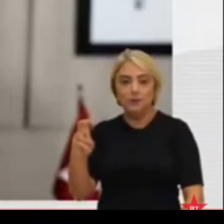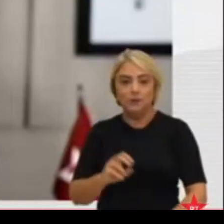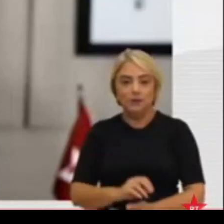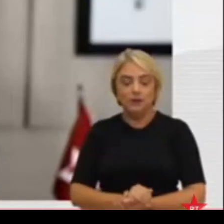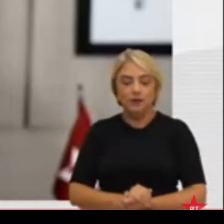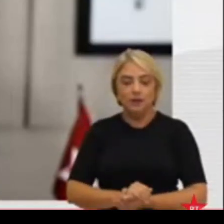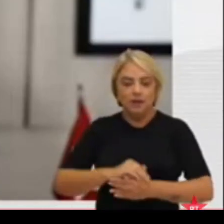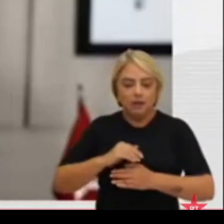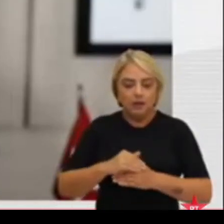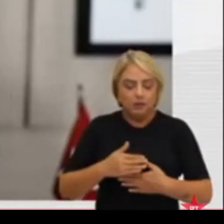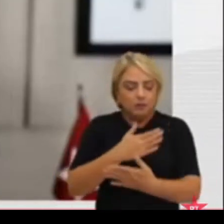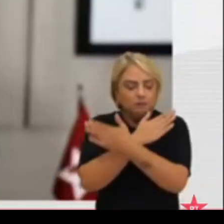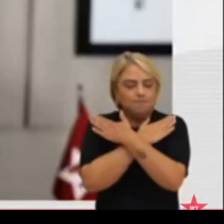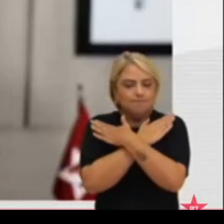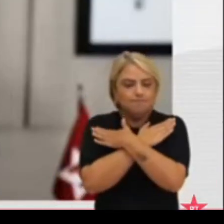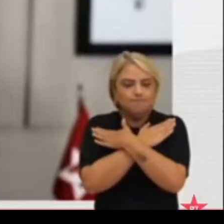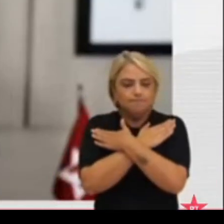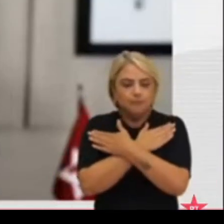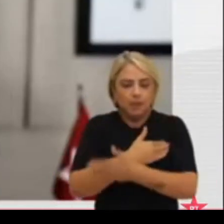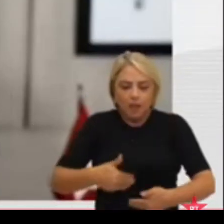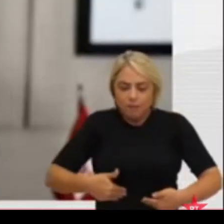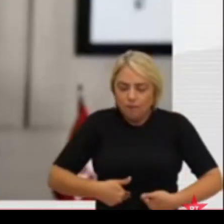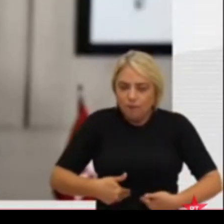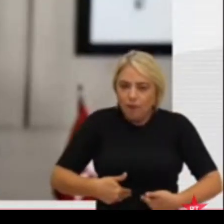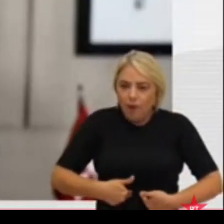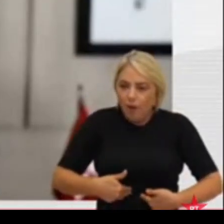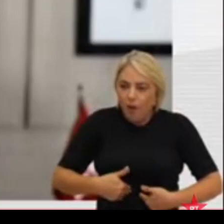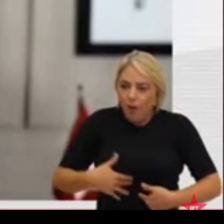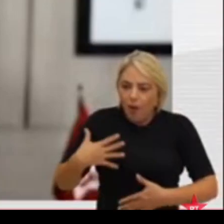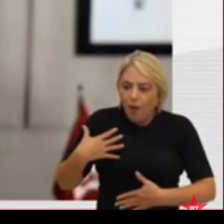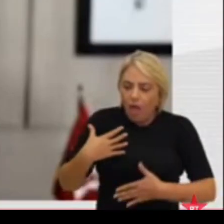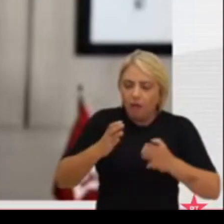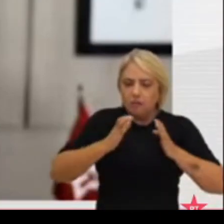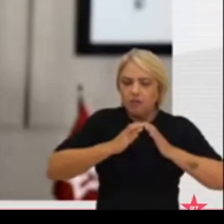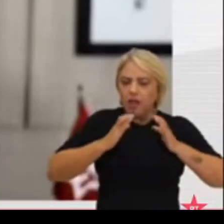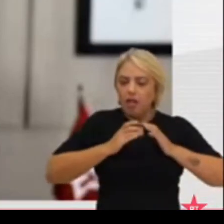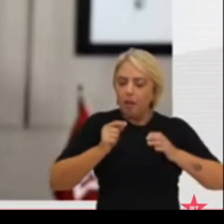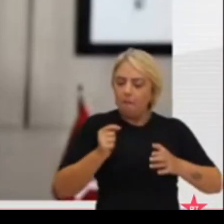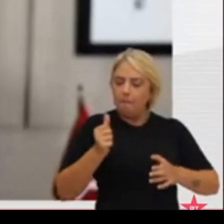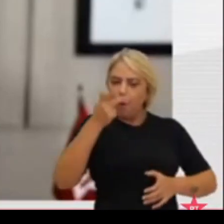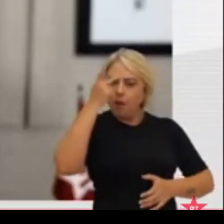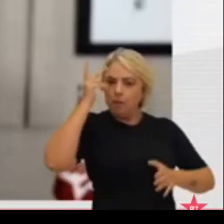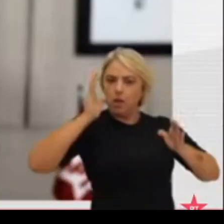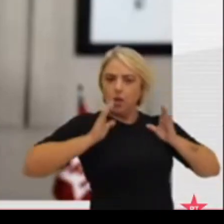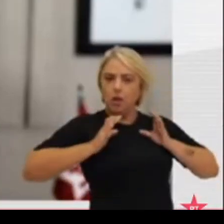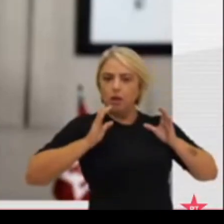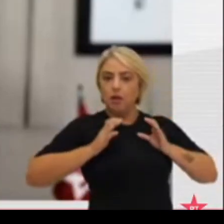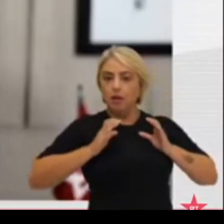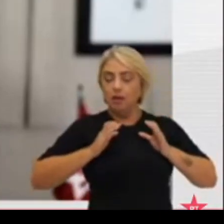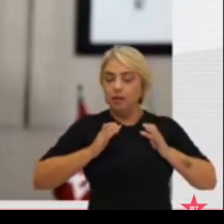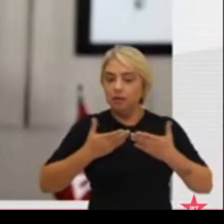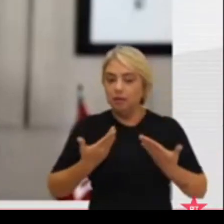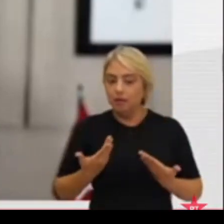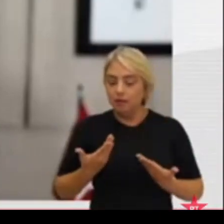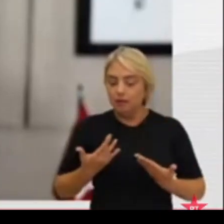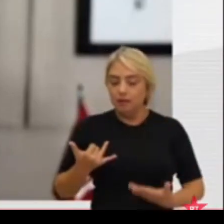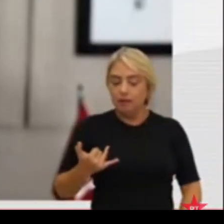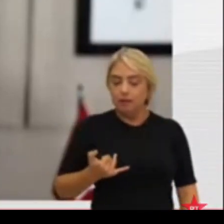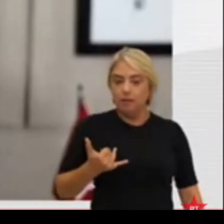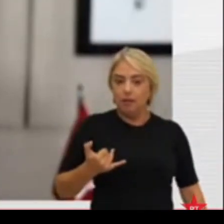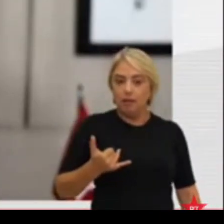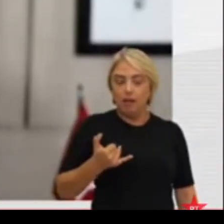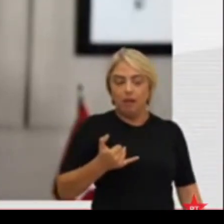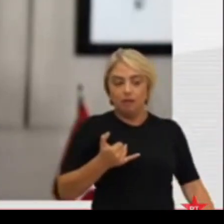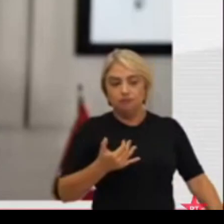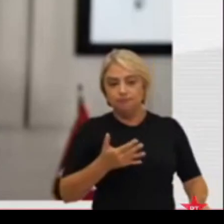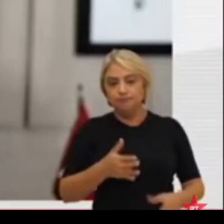do desemprego, da fome e da acumulação de riquezas na mão de poucos, do oculto às armas e